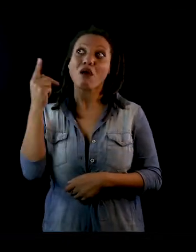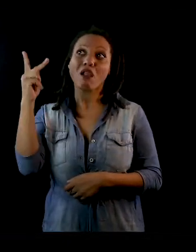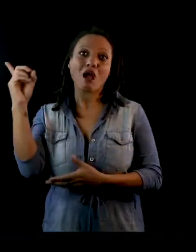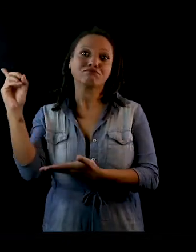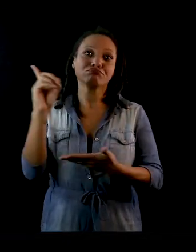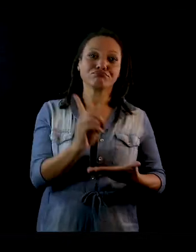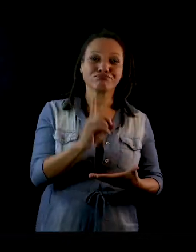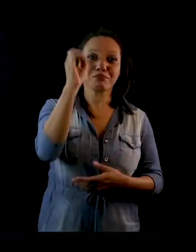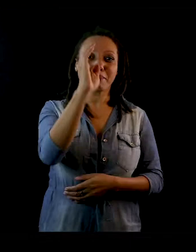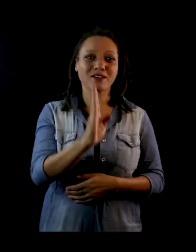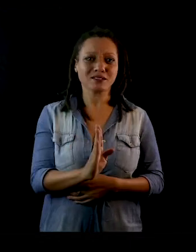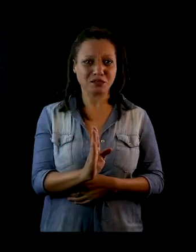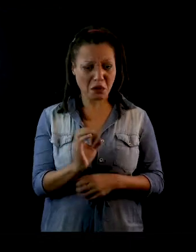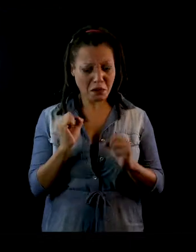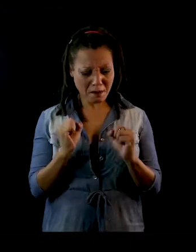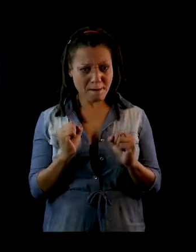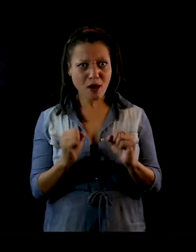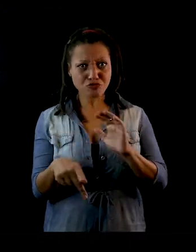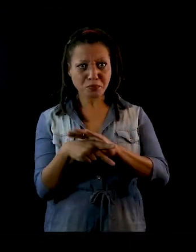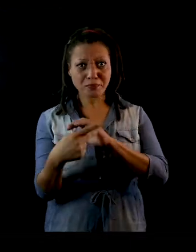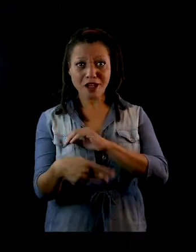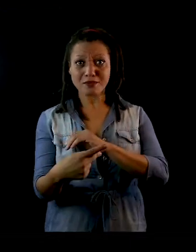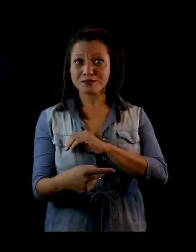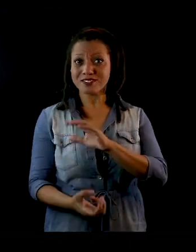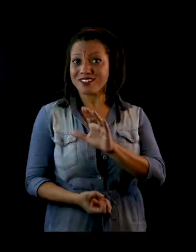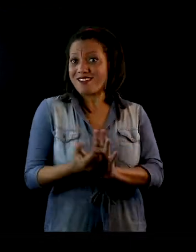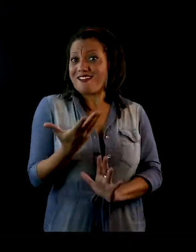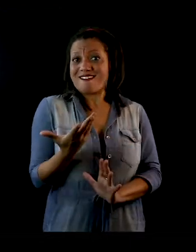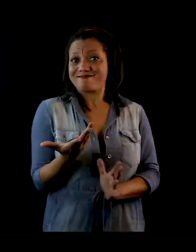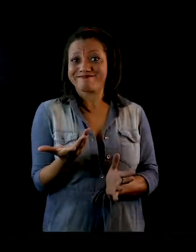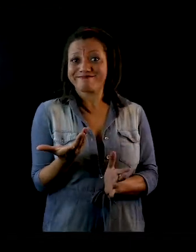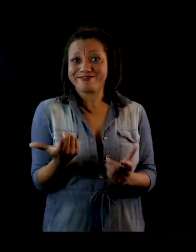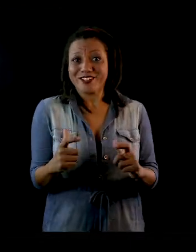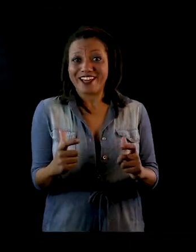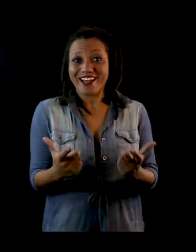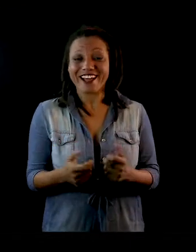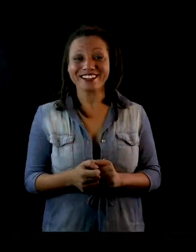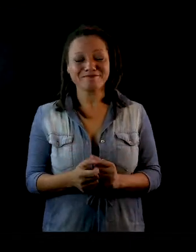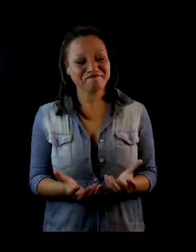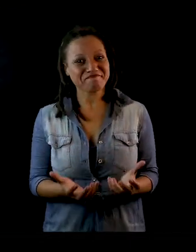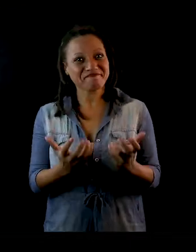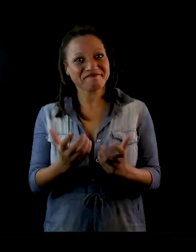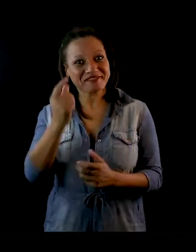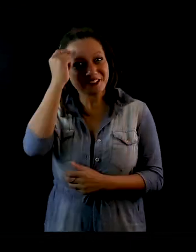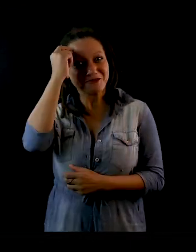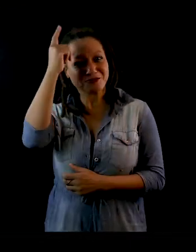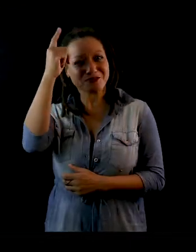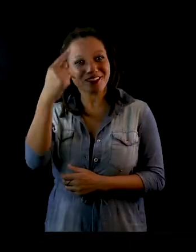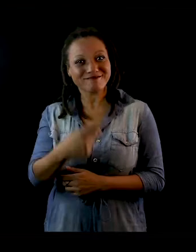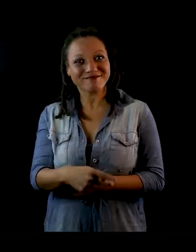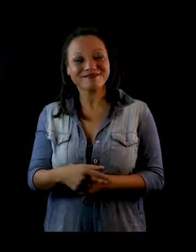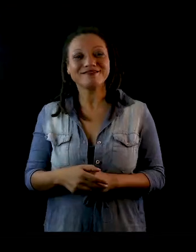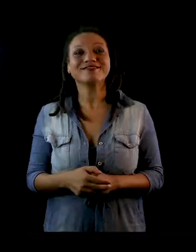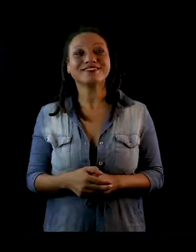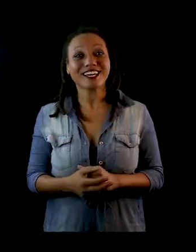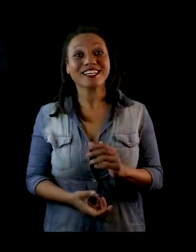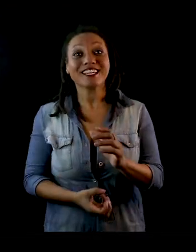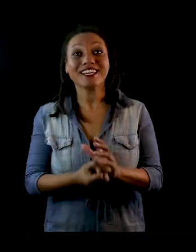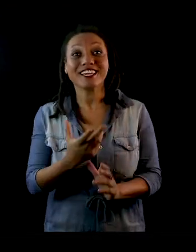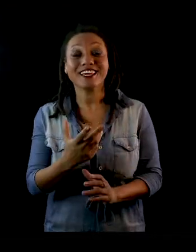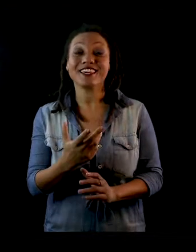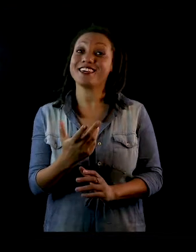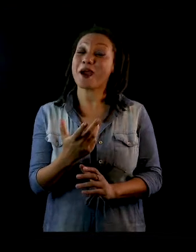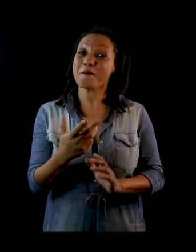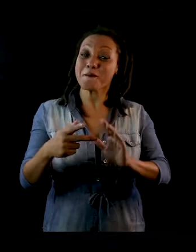no Brasil. Você pode ser um personagem mais local. E, enaltecendo a cultura local, a gente